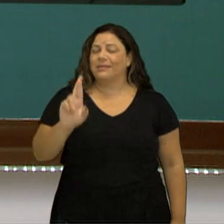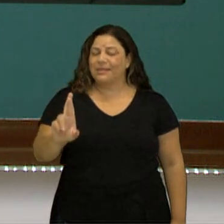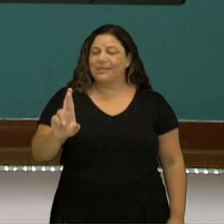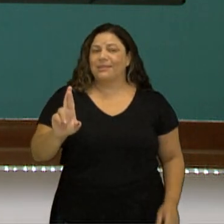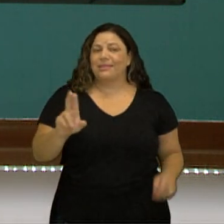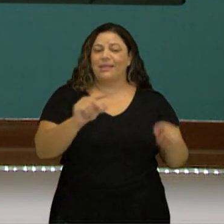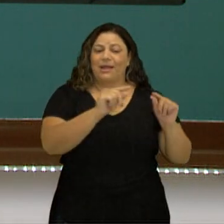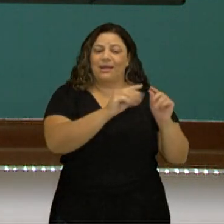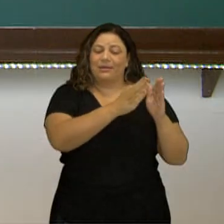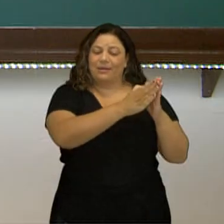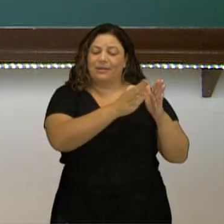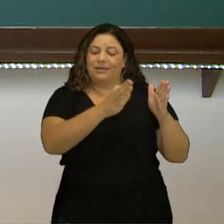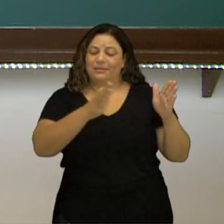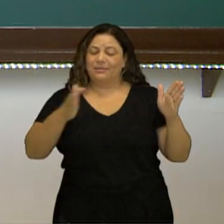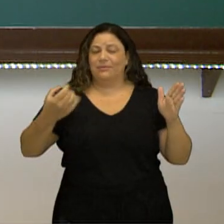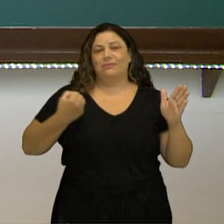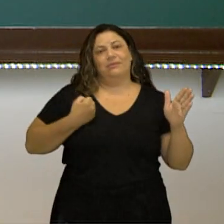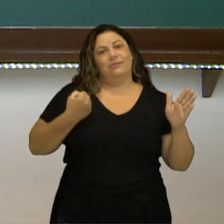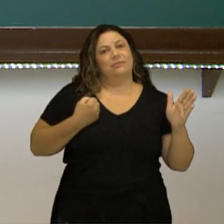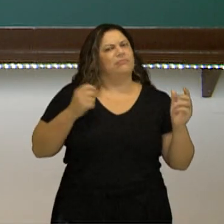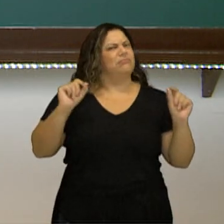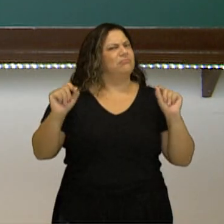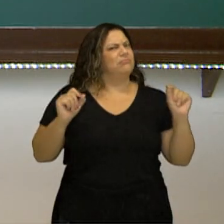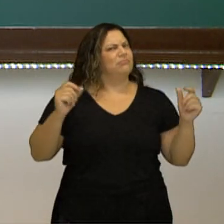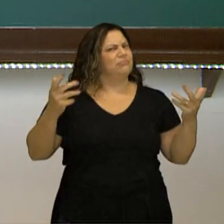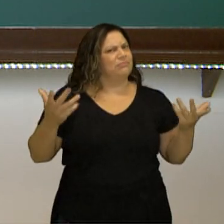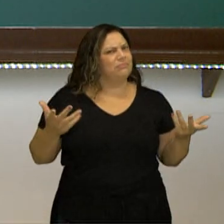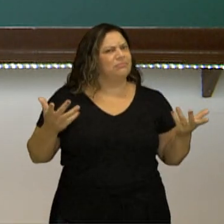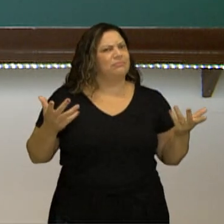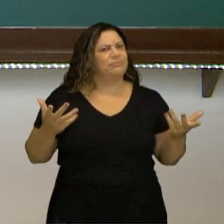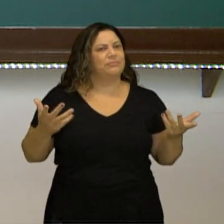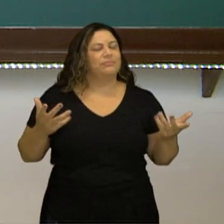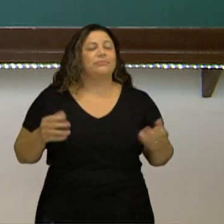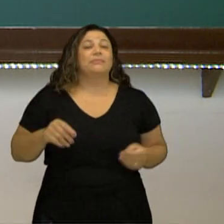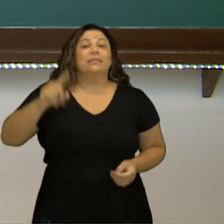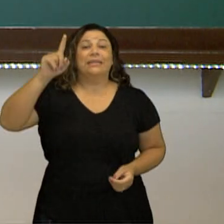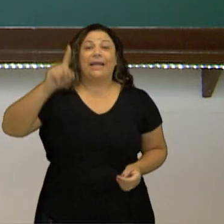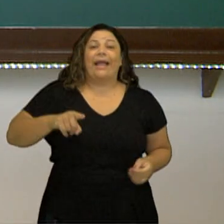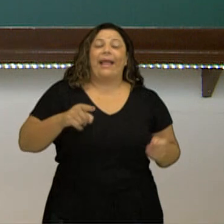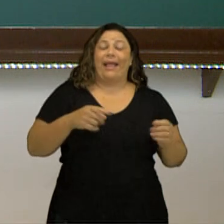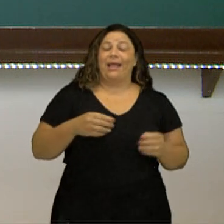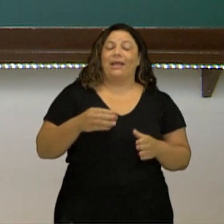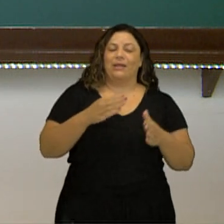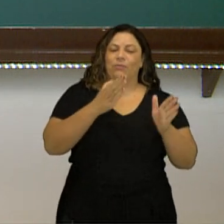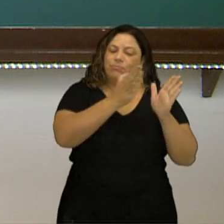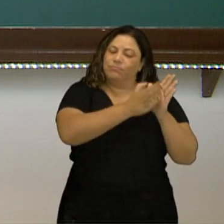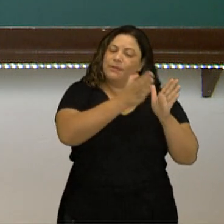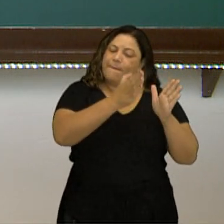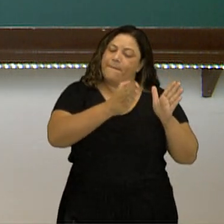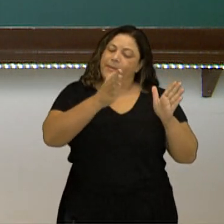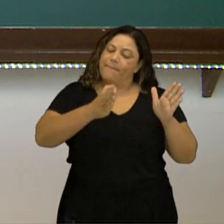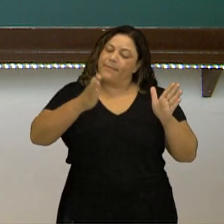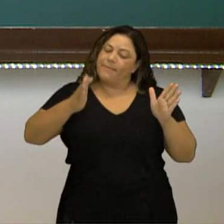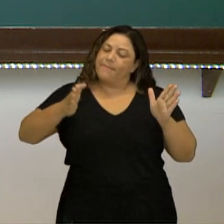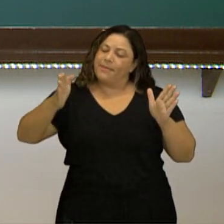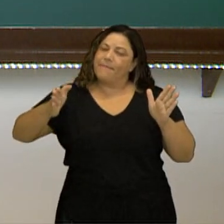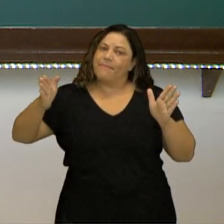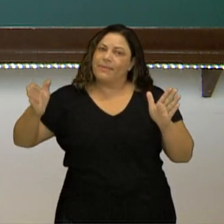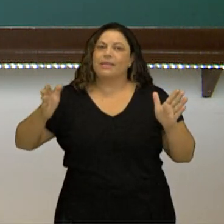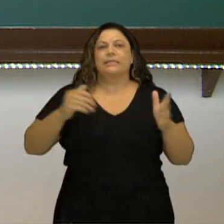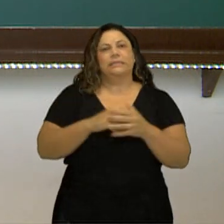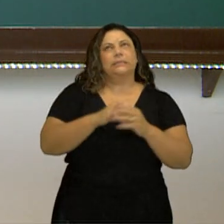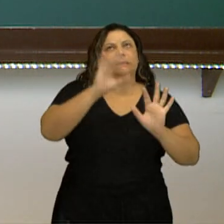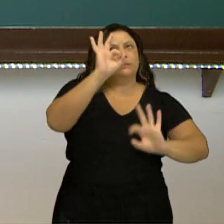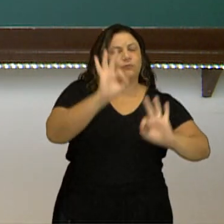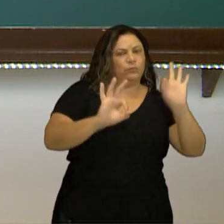O que é ordenar? E o que é ordenar uma sequência numérica? Ordenar é eu colocar em uma ordem. Certo? Ah, vou